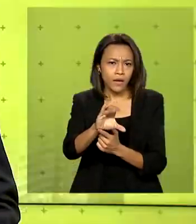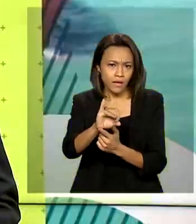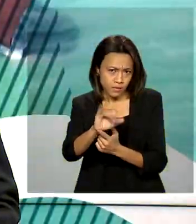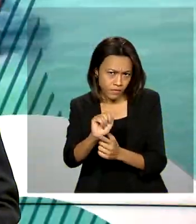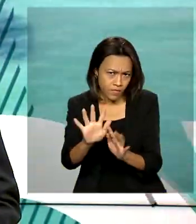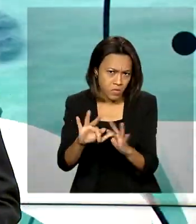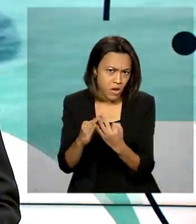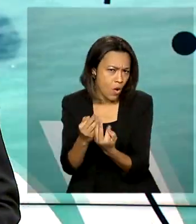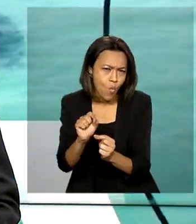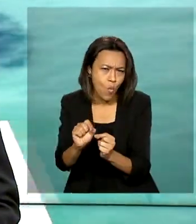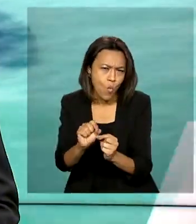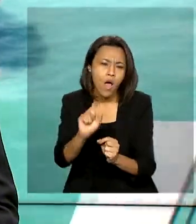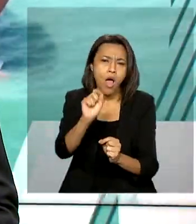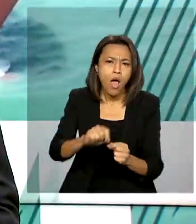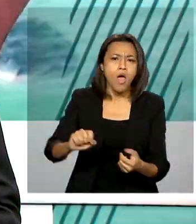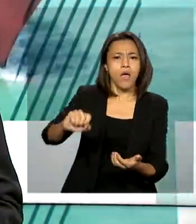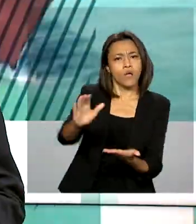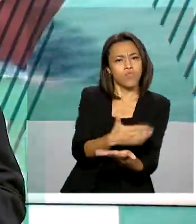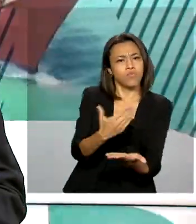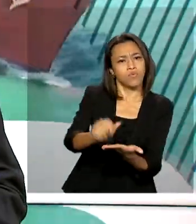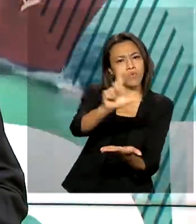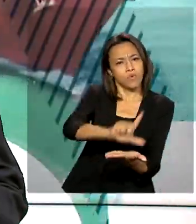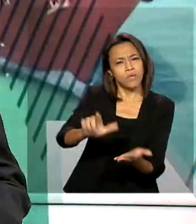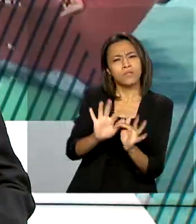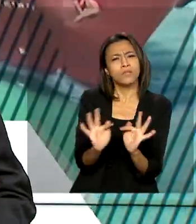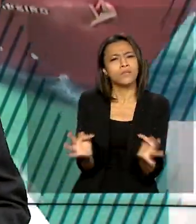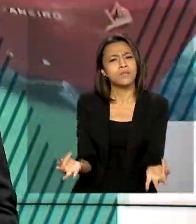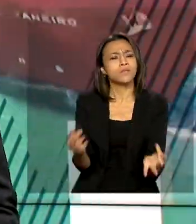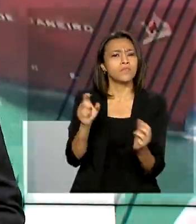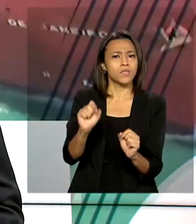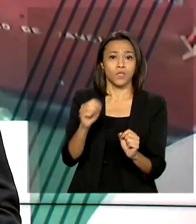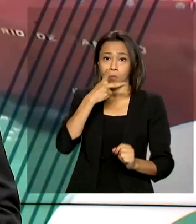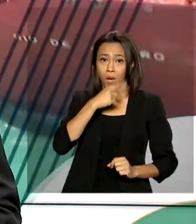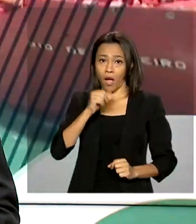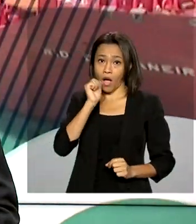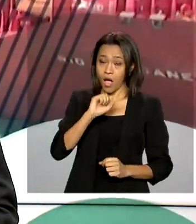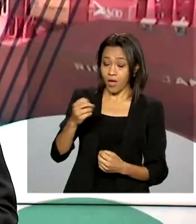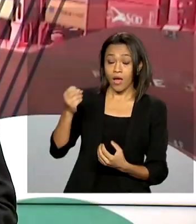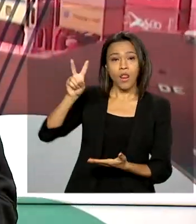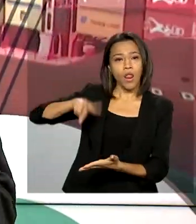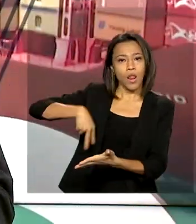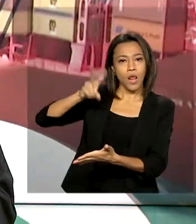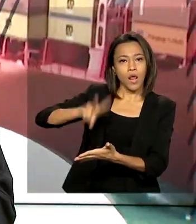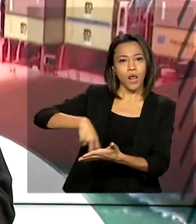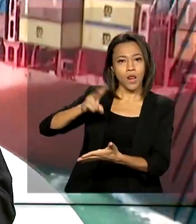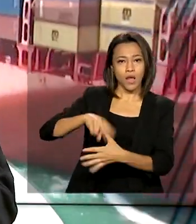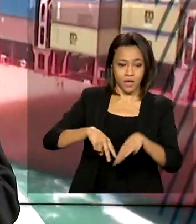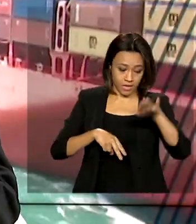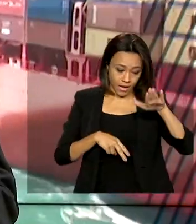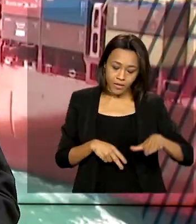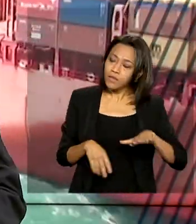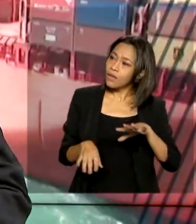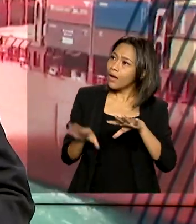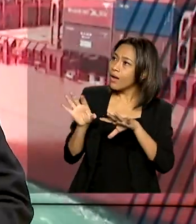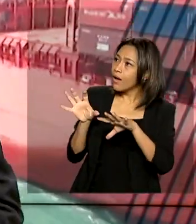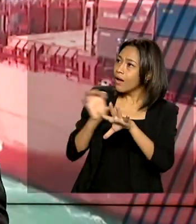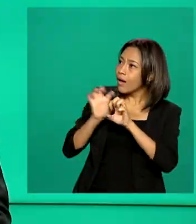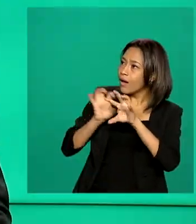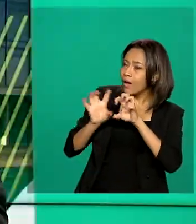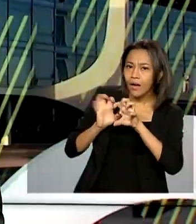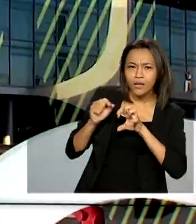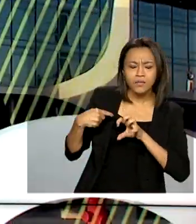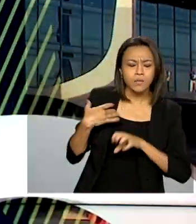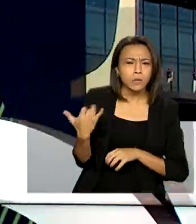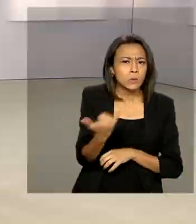simples que podem ser realizadas pelos pais, como ler um livro em voz alta para uma criança. Isso pode ser essencial para o